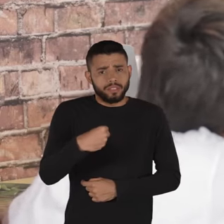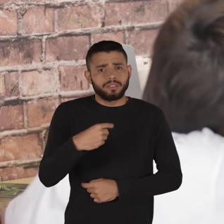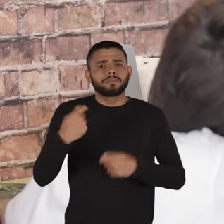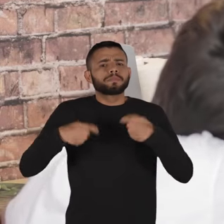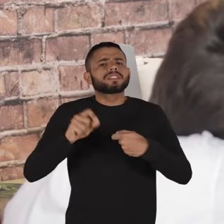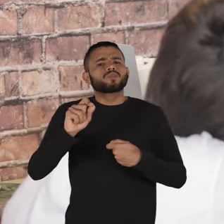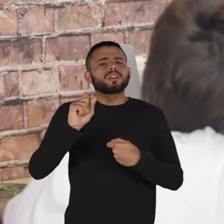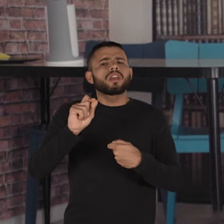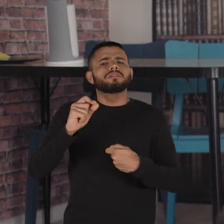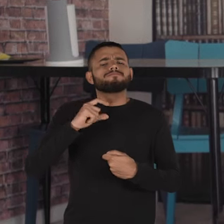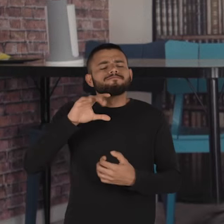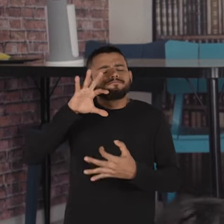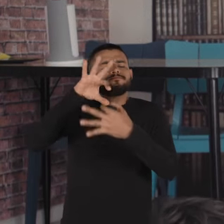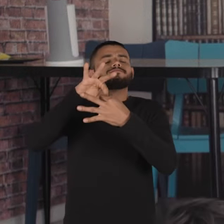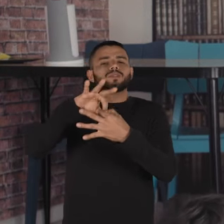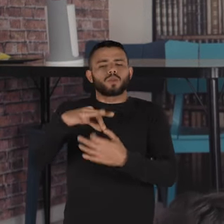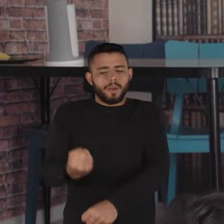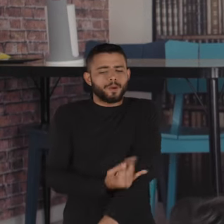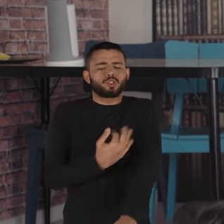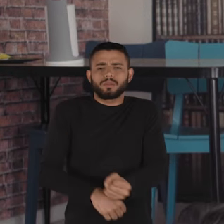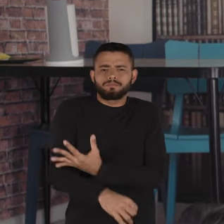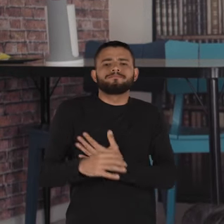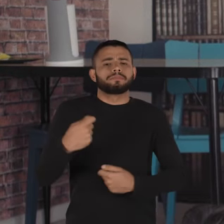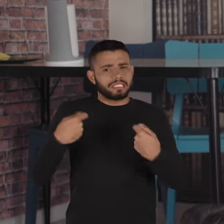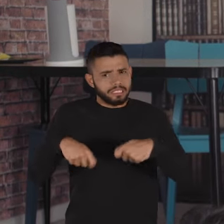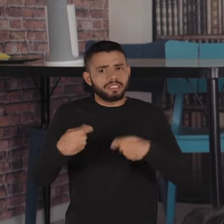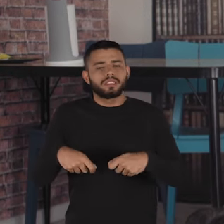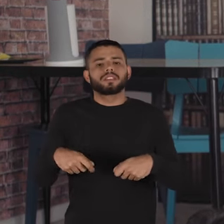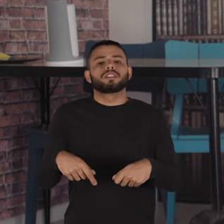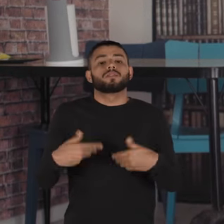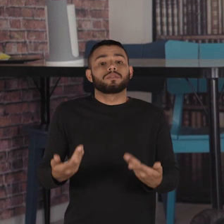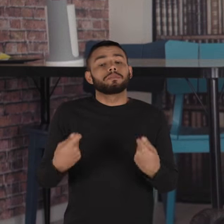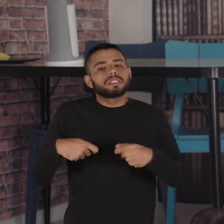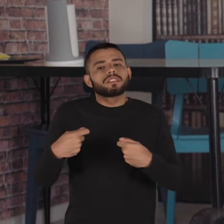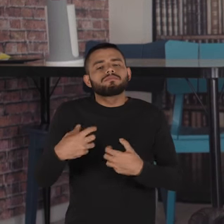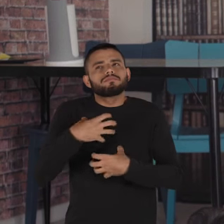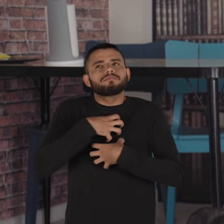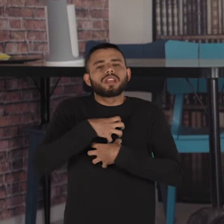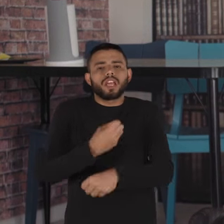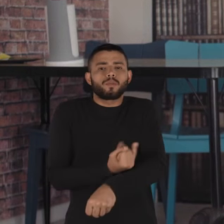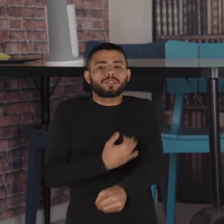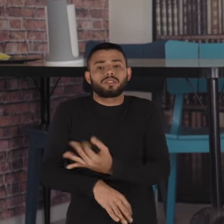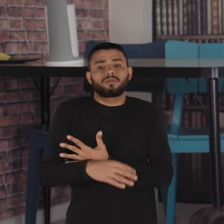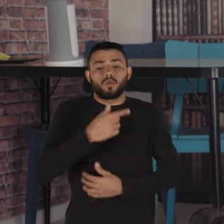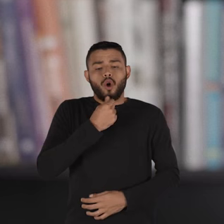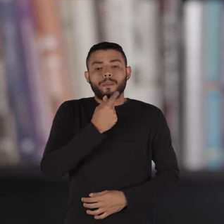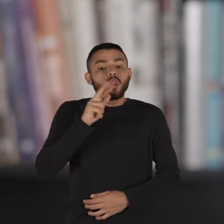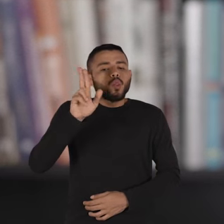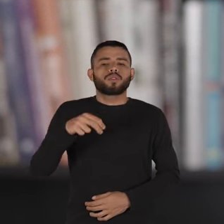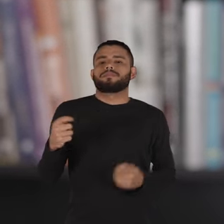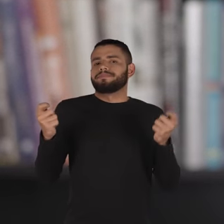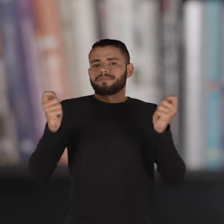realmente, você precisa se conectar no nível emocional. E pra isso você precisa entrar em contato com emoções que talvez você como homem nunca se permitiu.